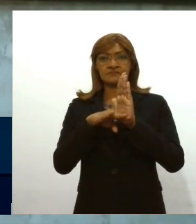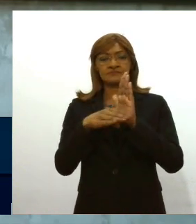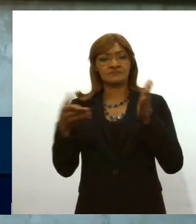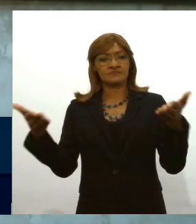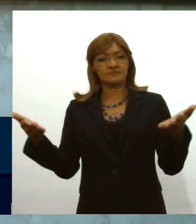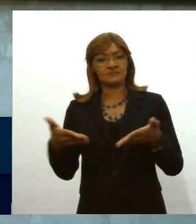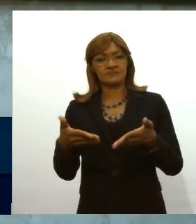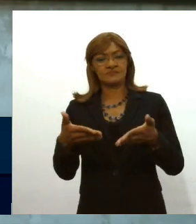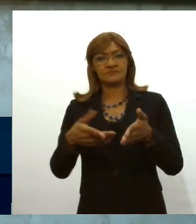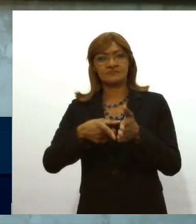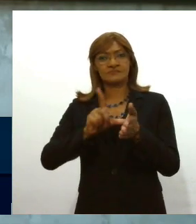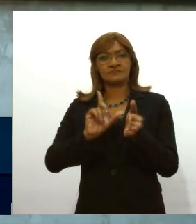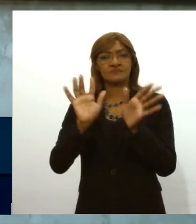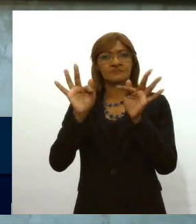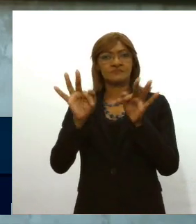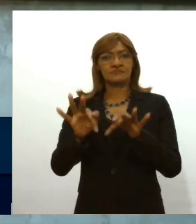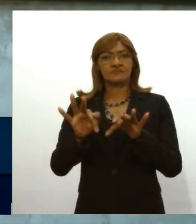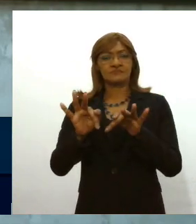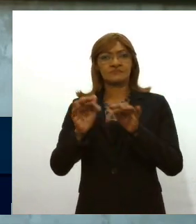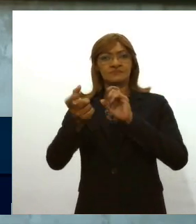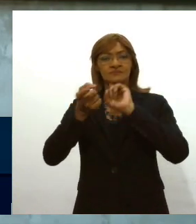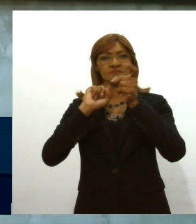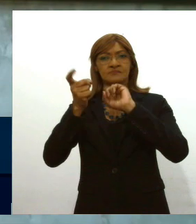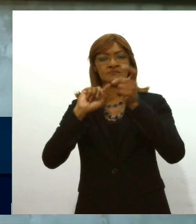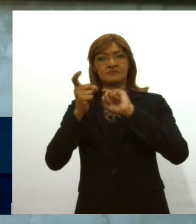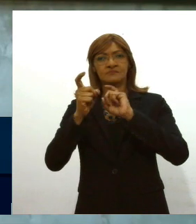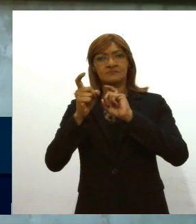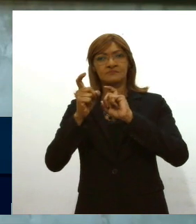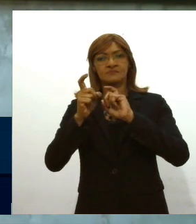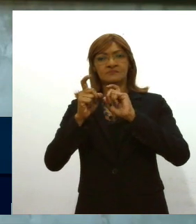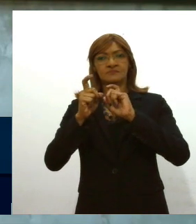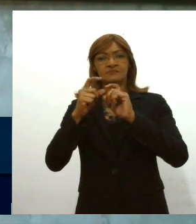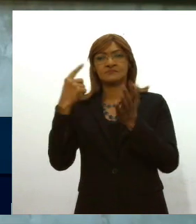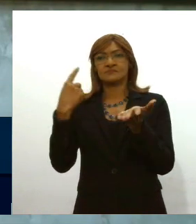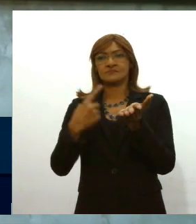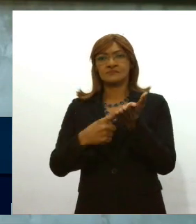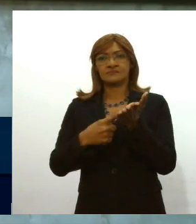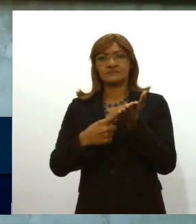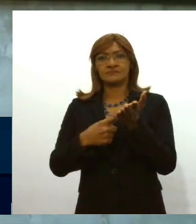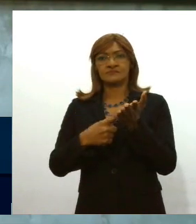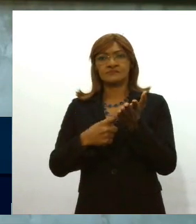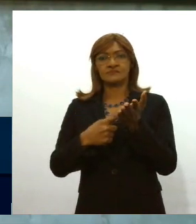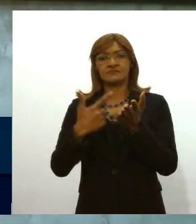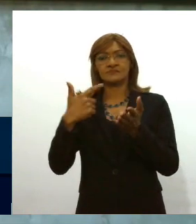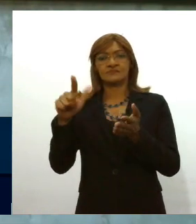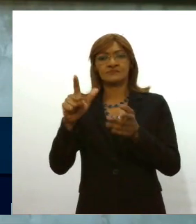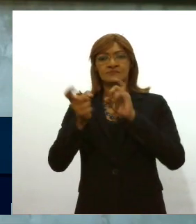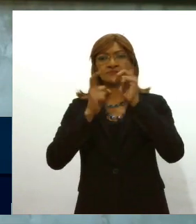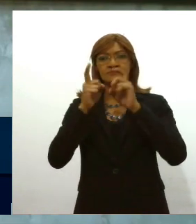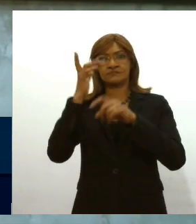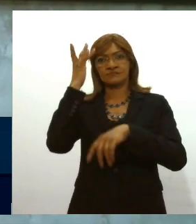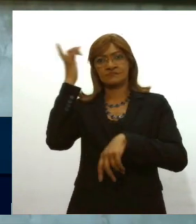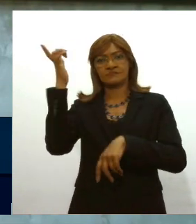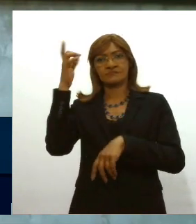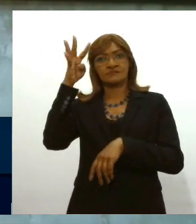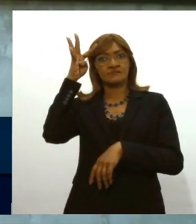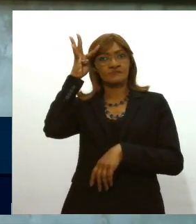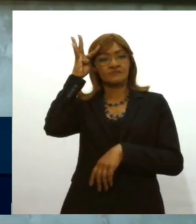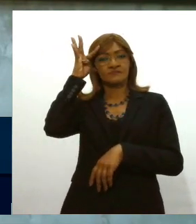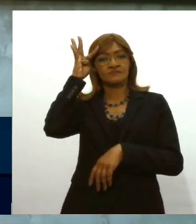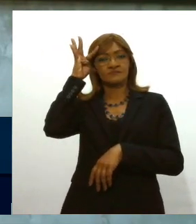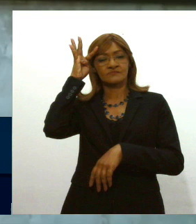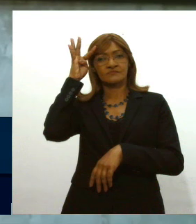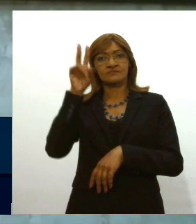antes de encerrar a sessão convoco uma sessão extraordinária para amanhã quarta-feira